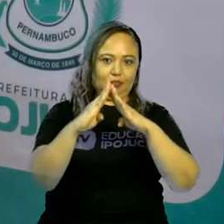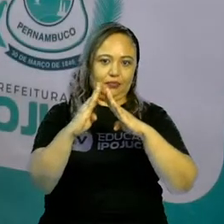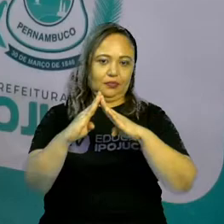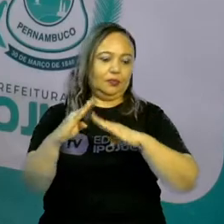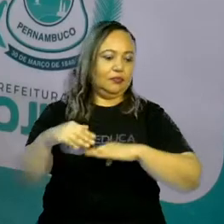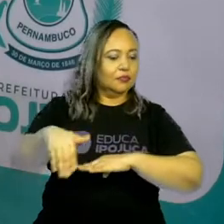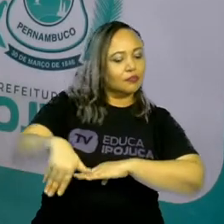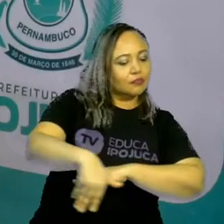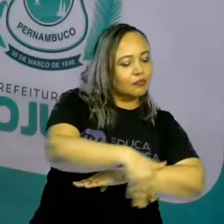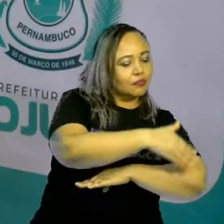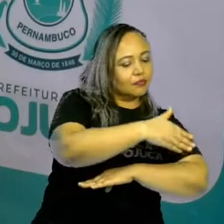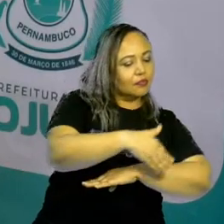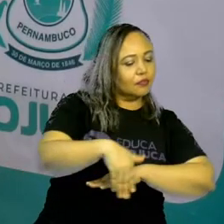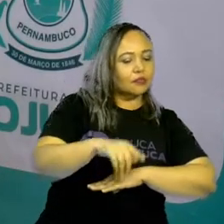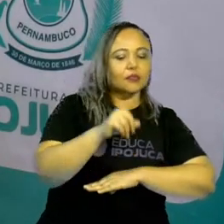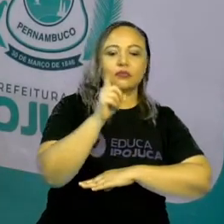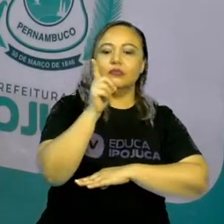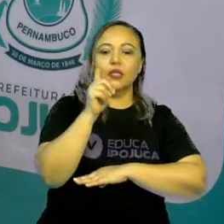Então vamos juntos aprender!